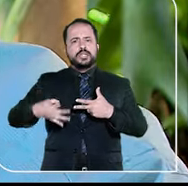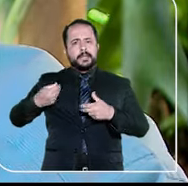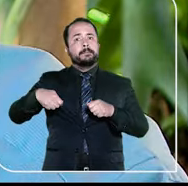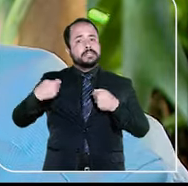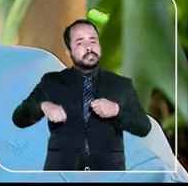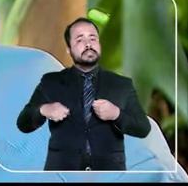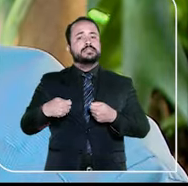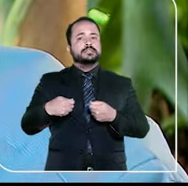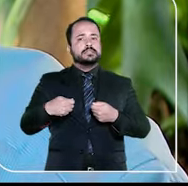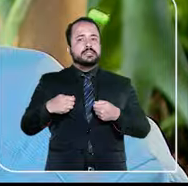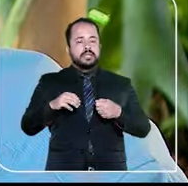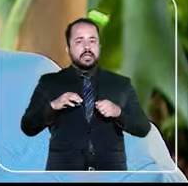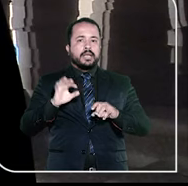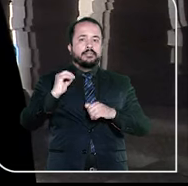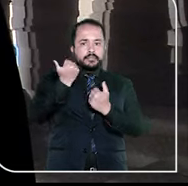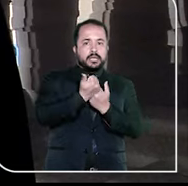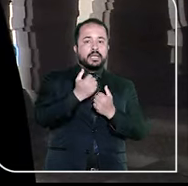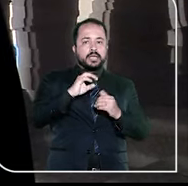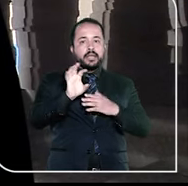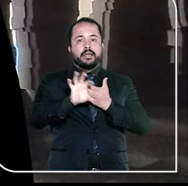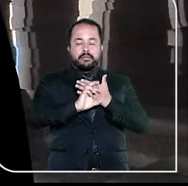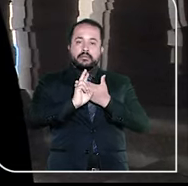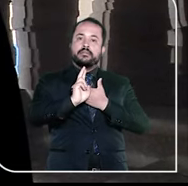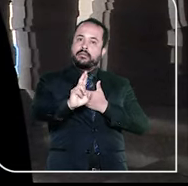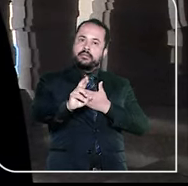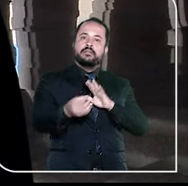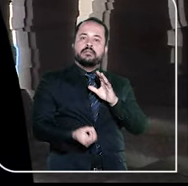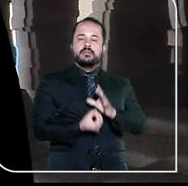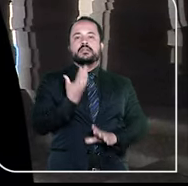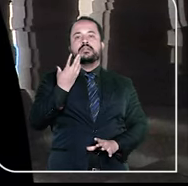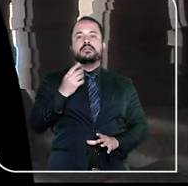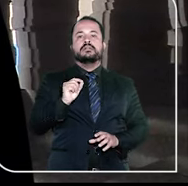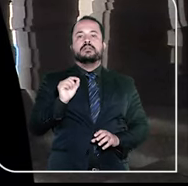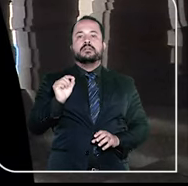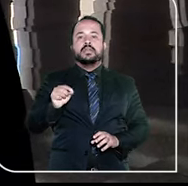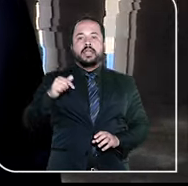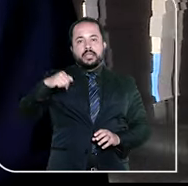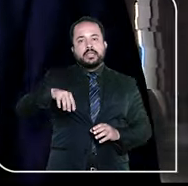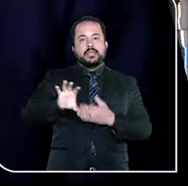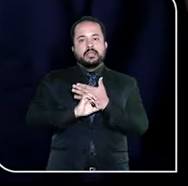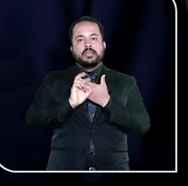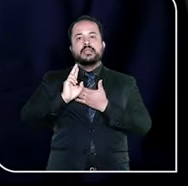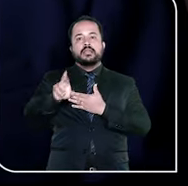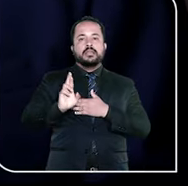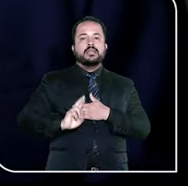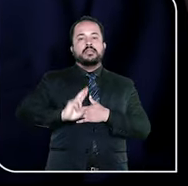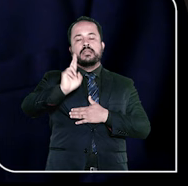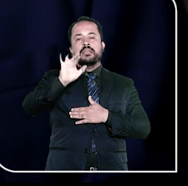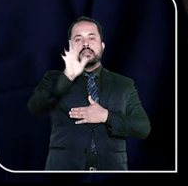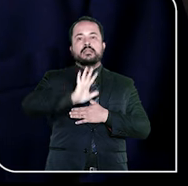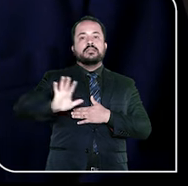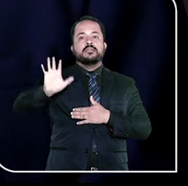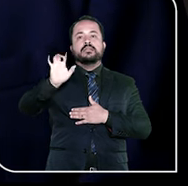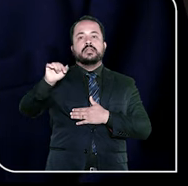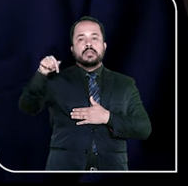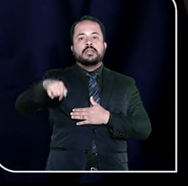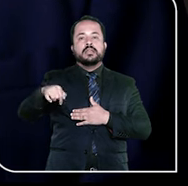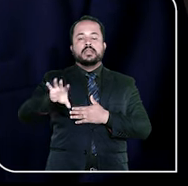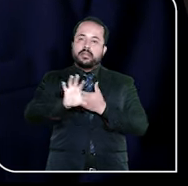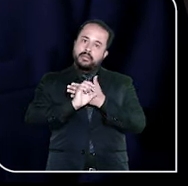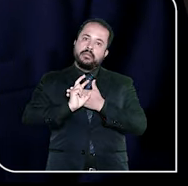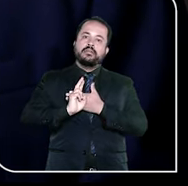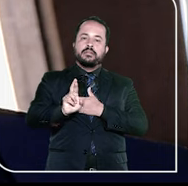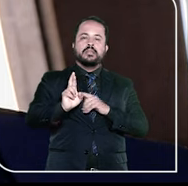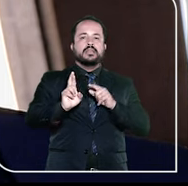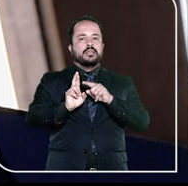a ouvidoria saiu. Fui convidado para ser, então, o primeiro ouvidor geral, na época, da